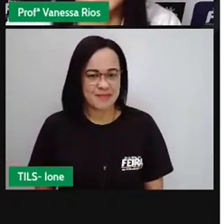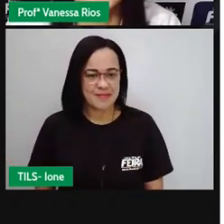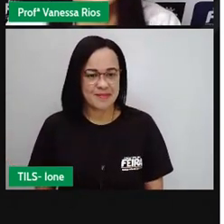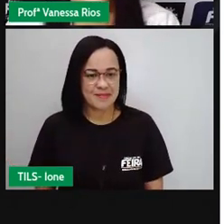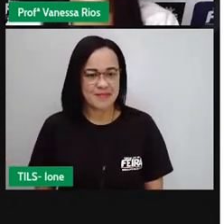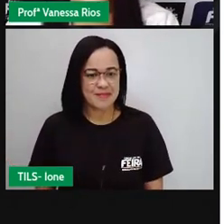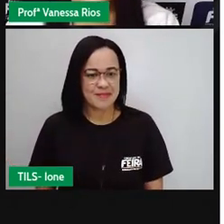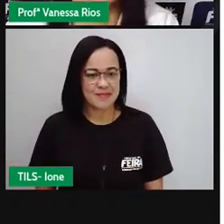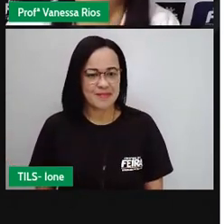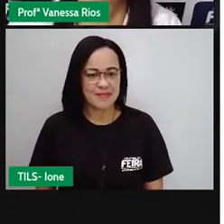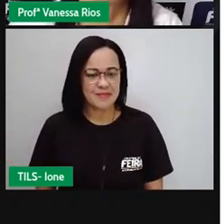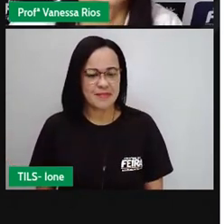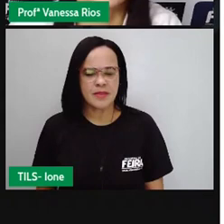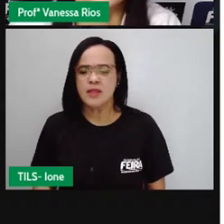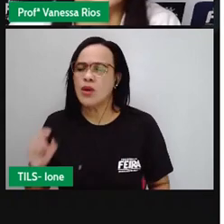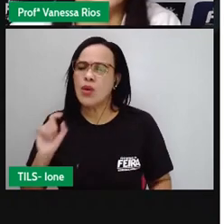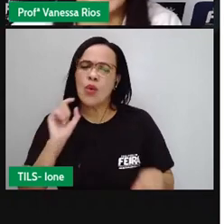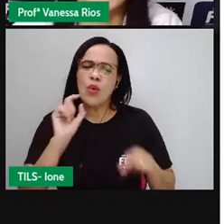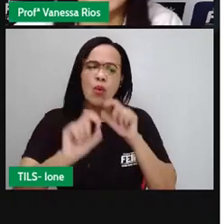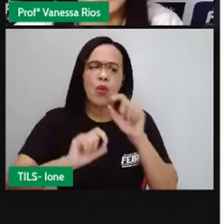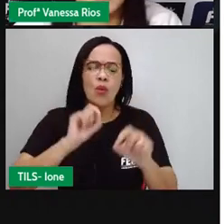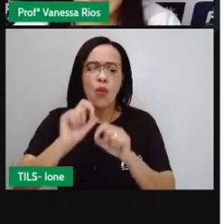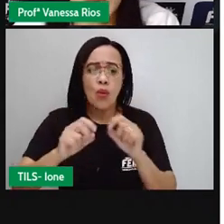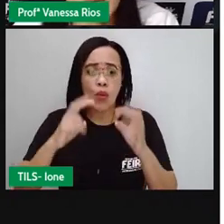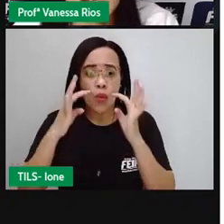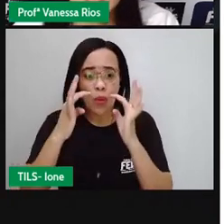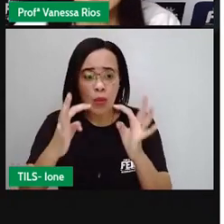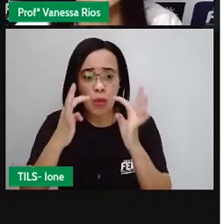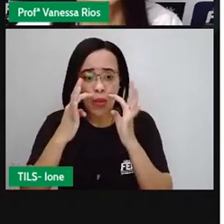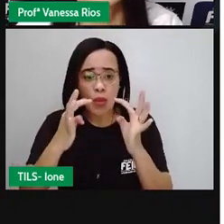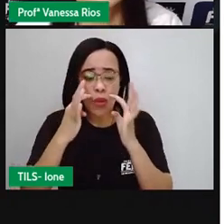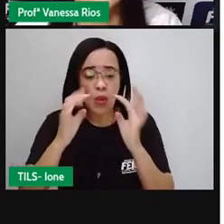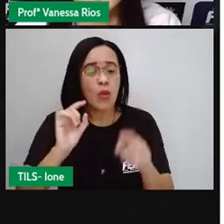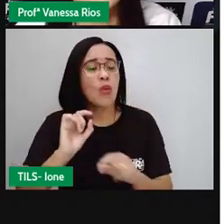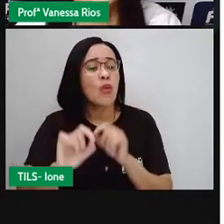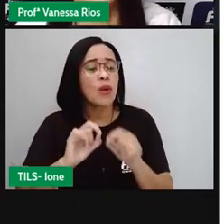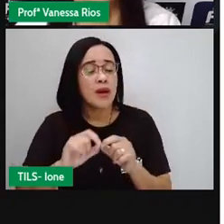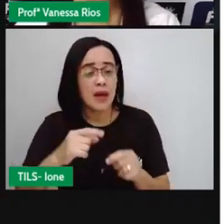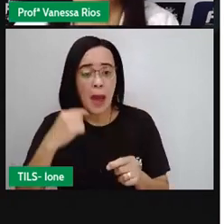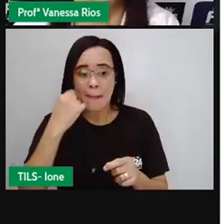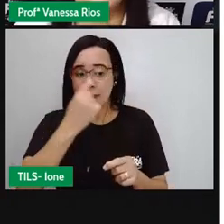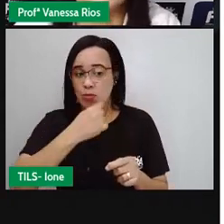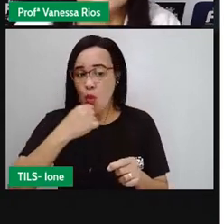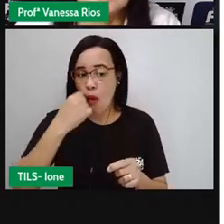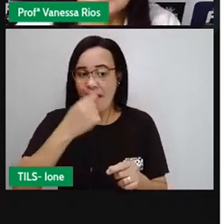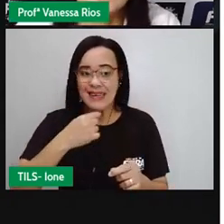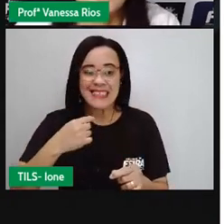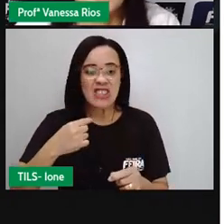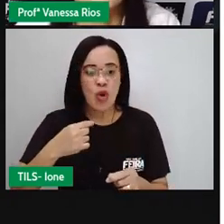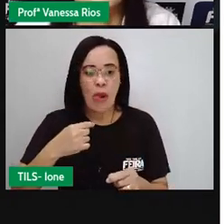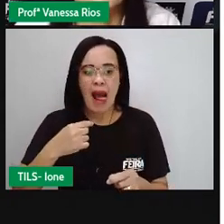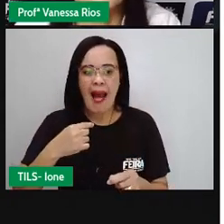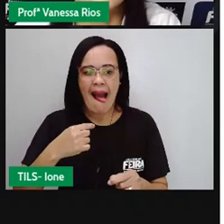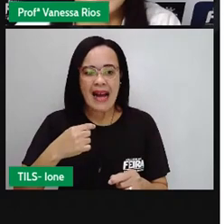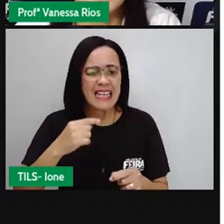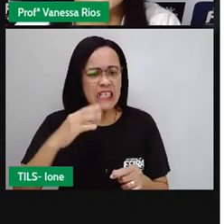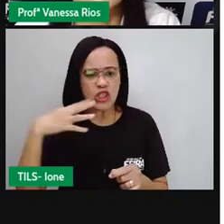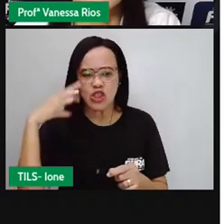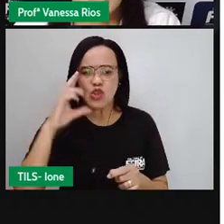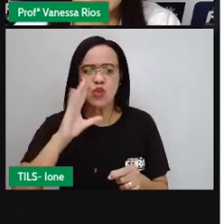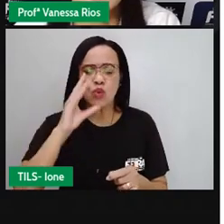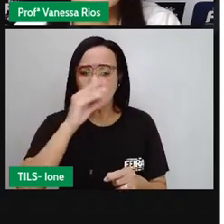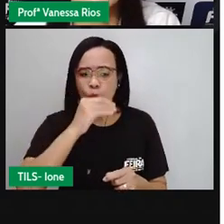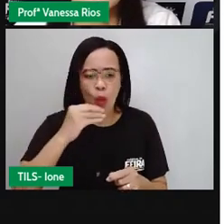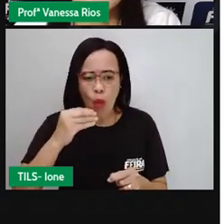O que a gente observa, então, ali? Que além da boca, né? Os nutrientes, a língua, e